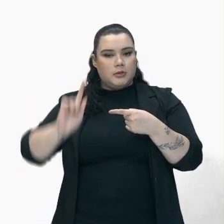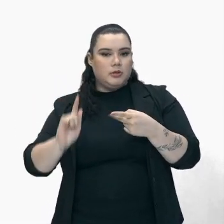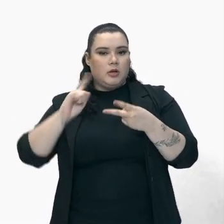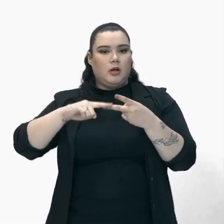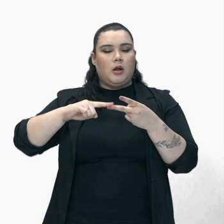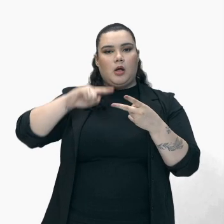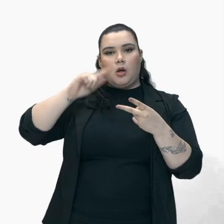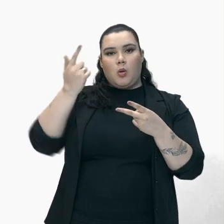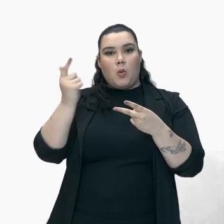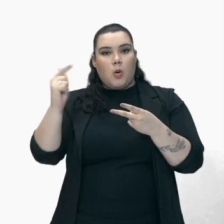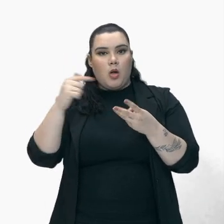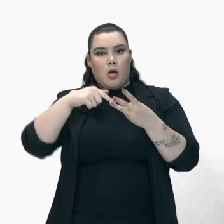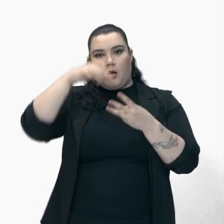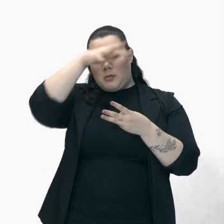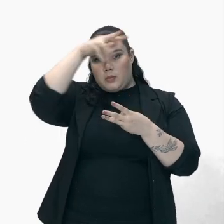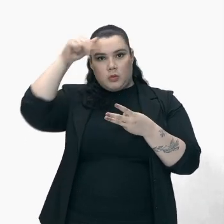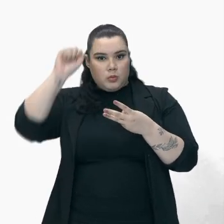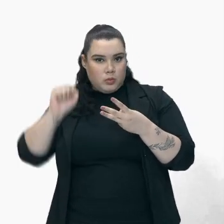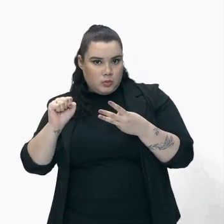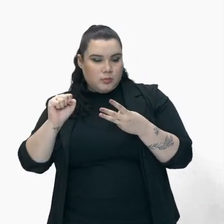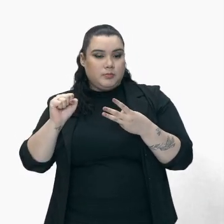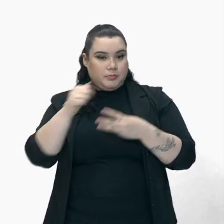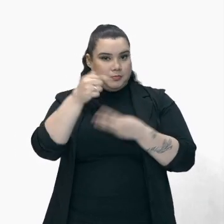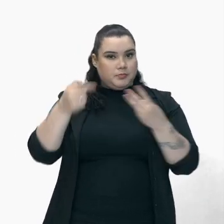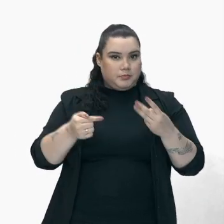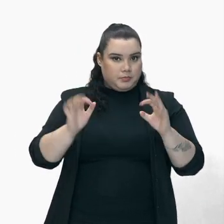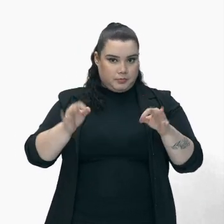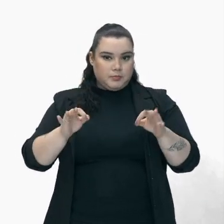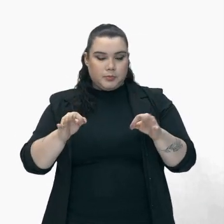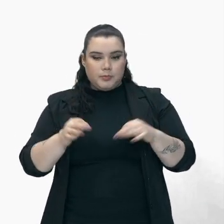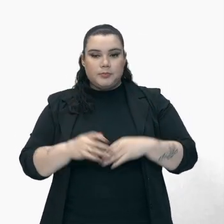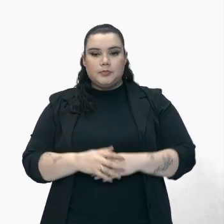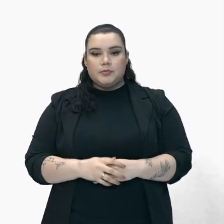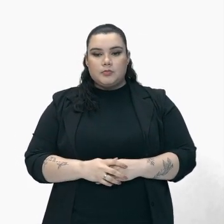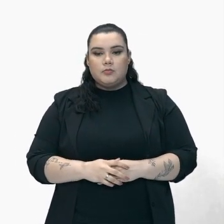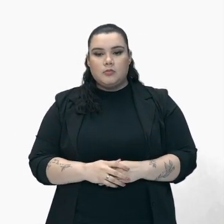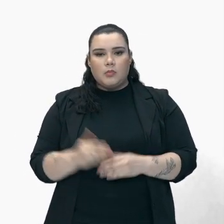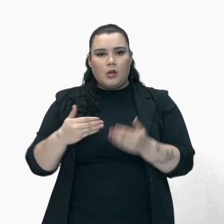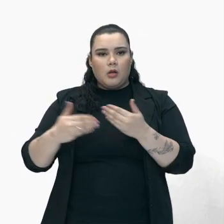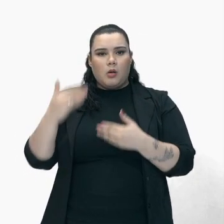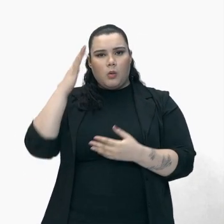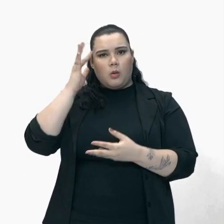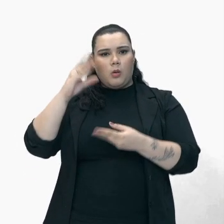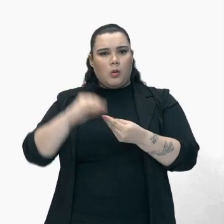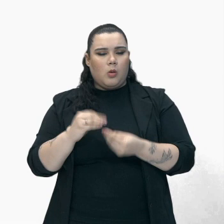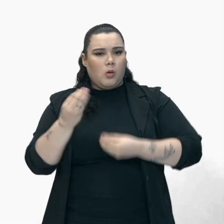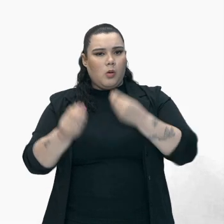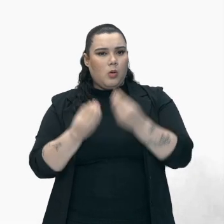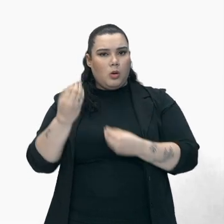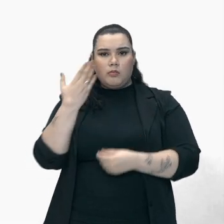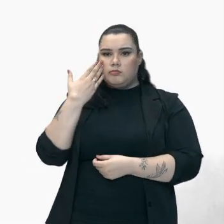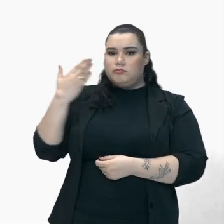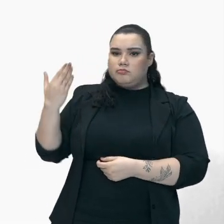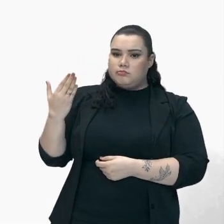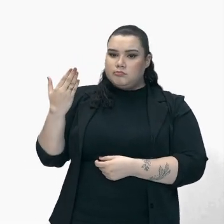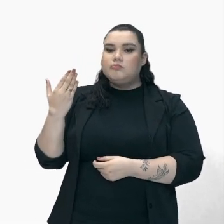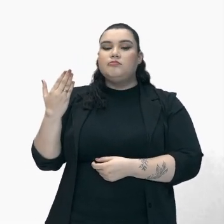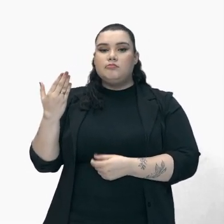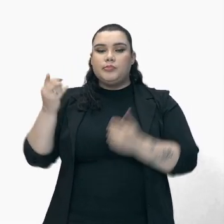Goiás E Mato Grosso Vamos adiante Vamos então Entender um pouco Do conflito Que surgiu